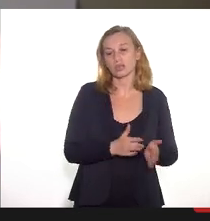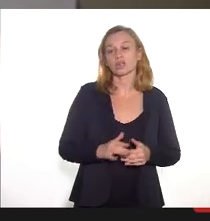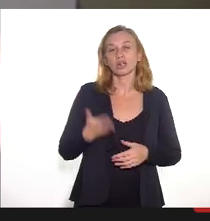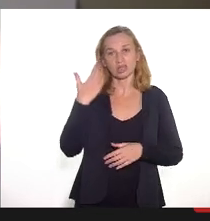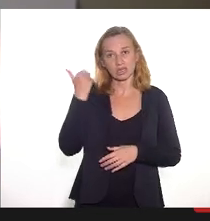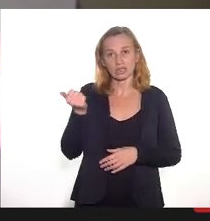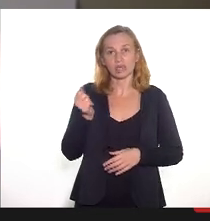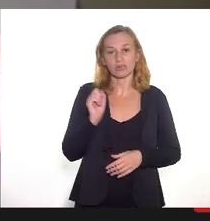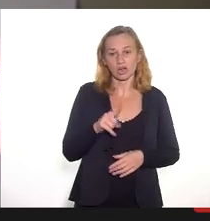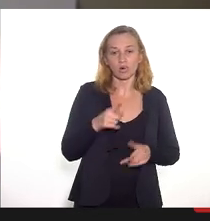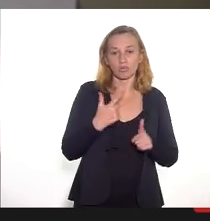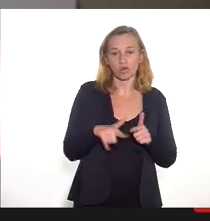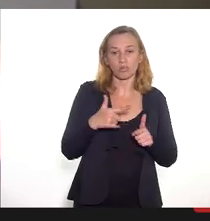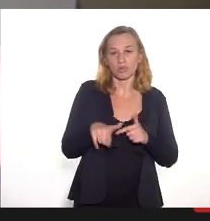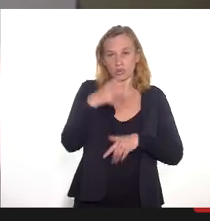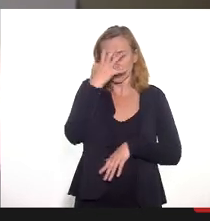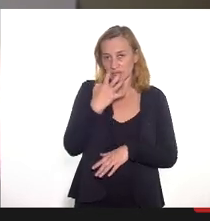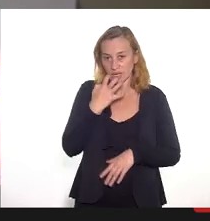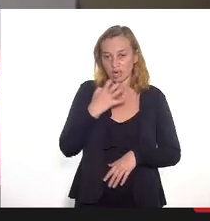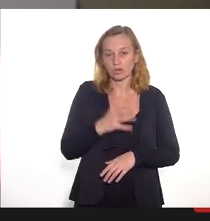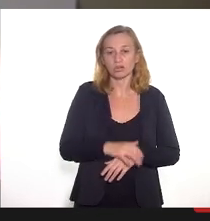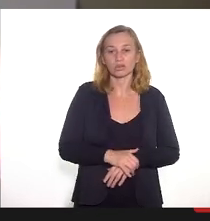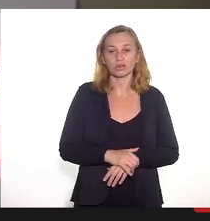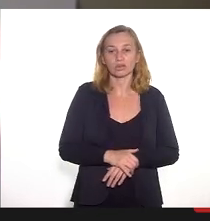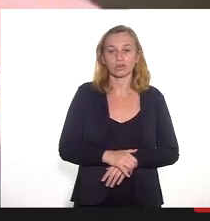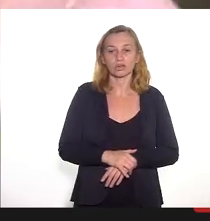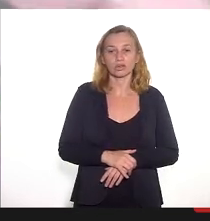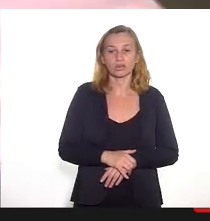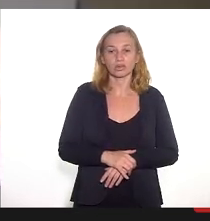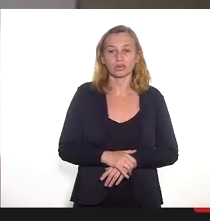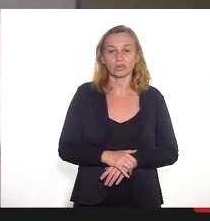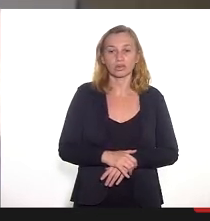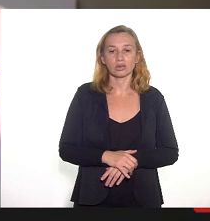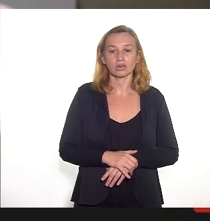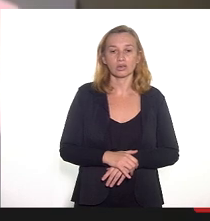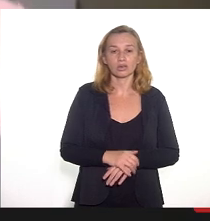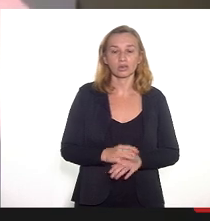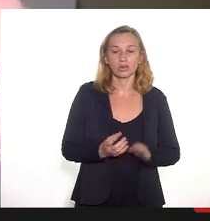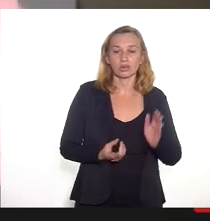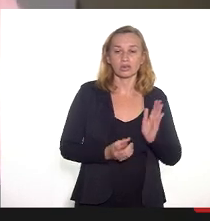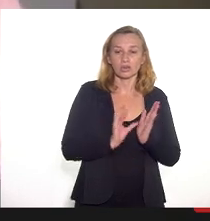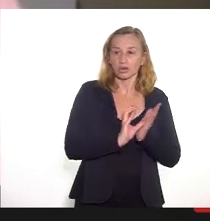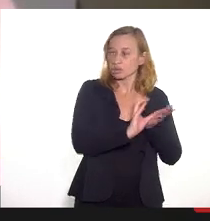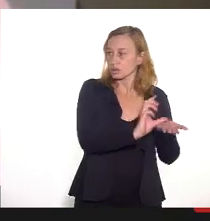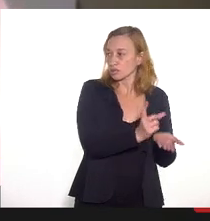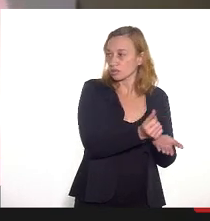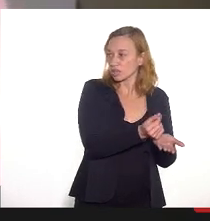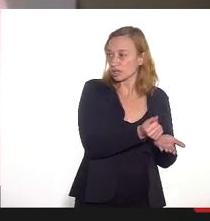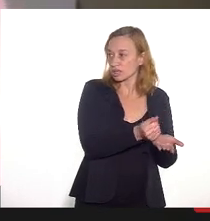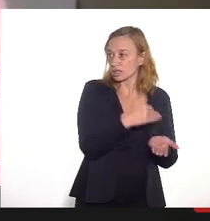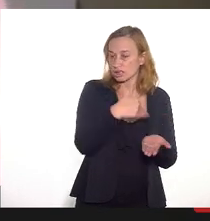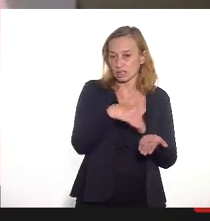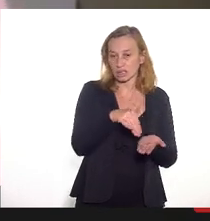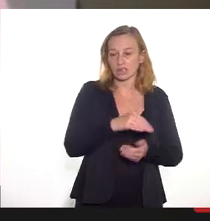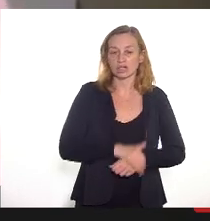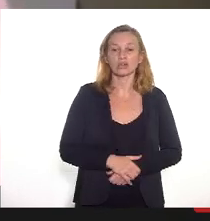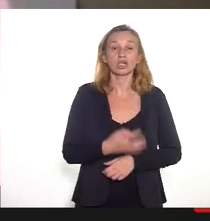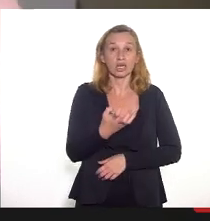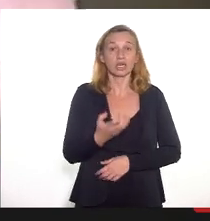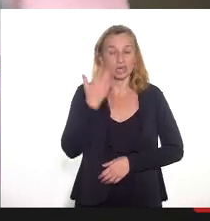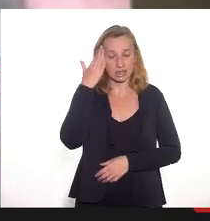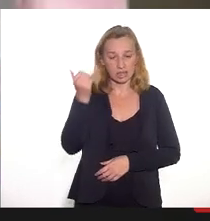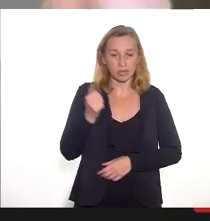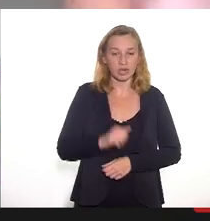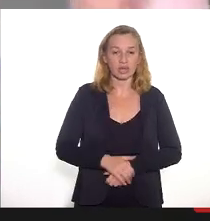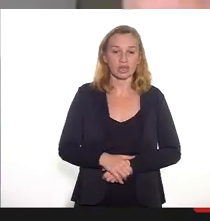gente sabe que isso era um problema muito sério na execução orçamentária da Secretaria e queria saber